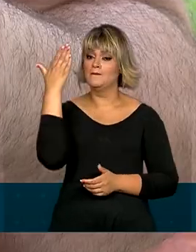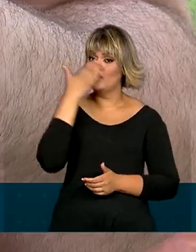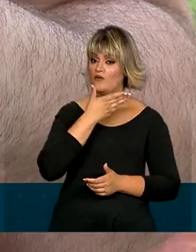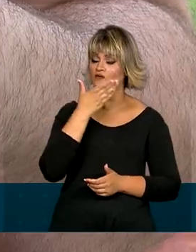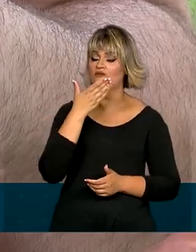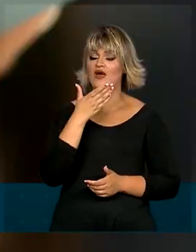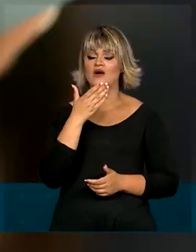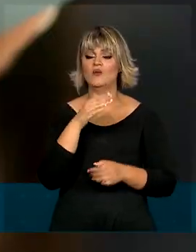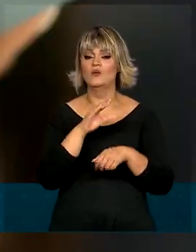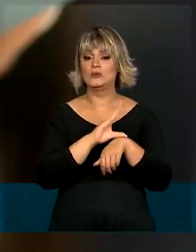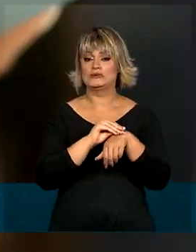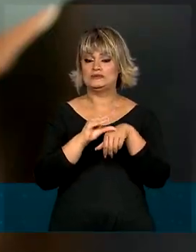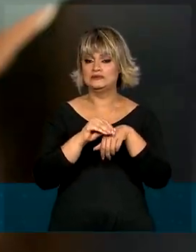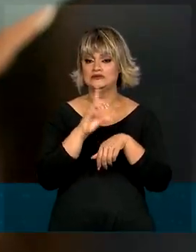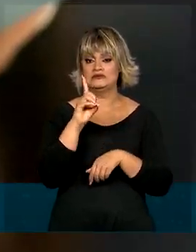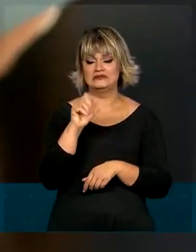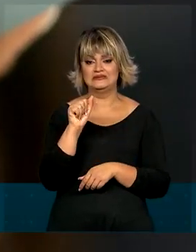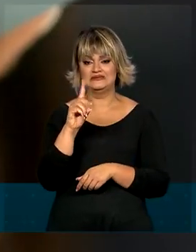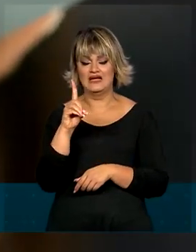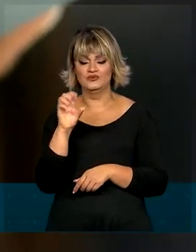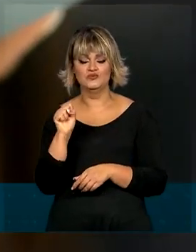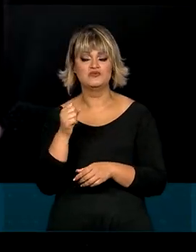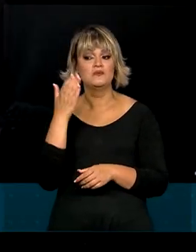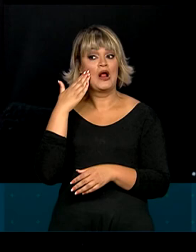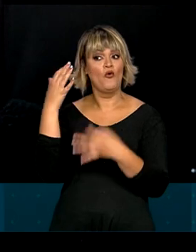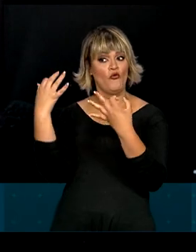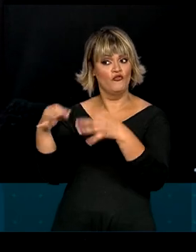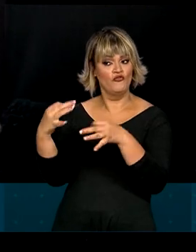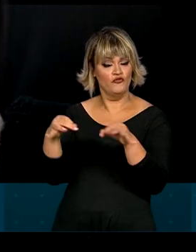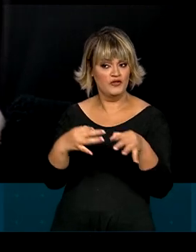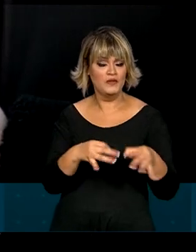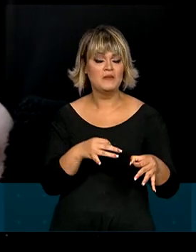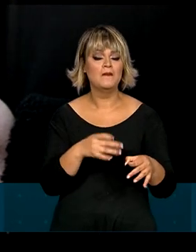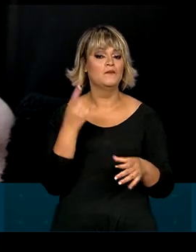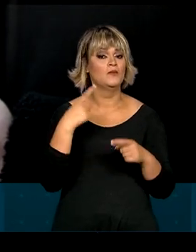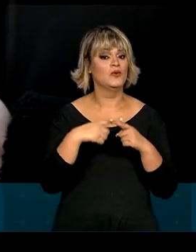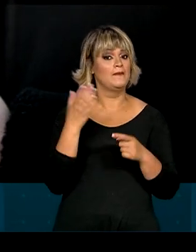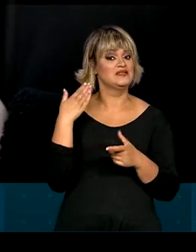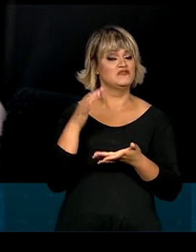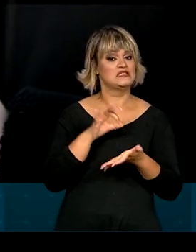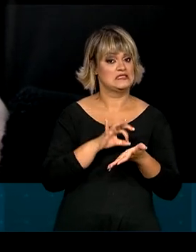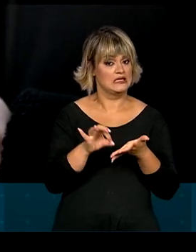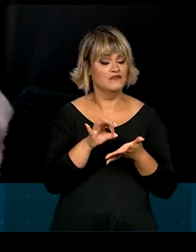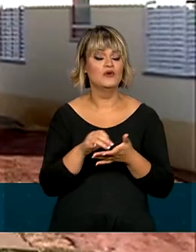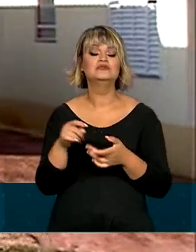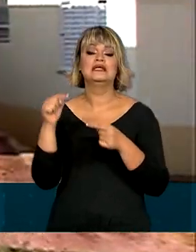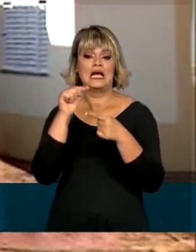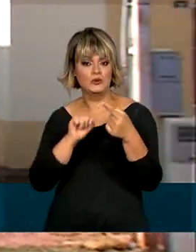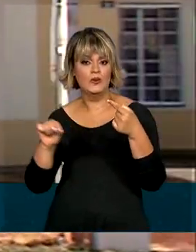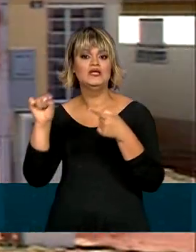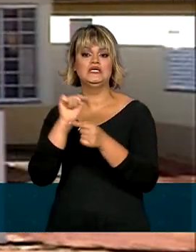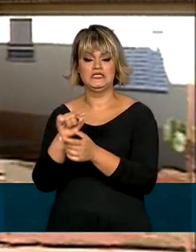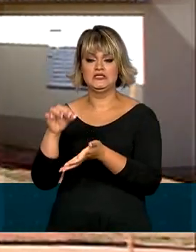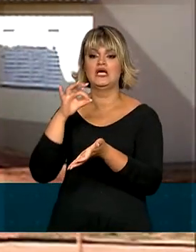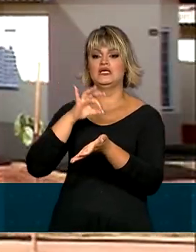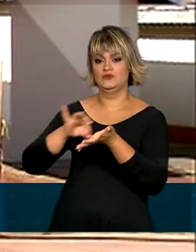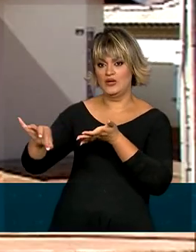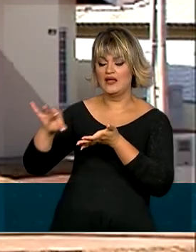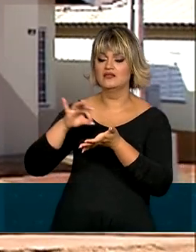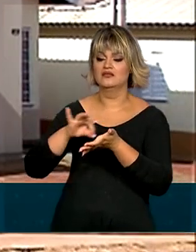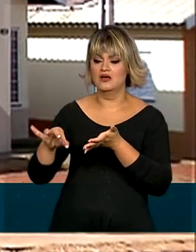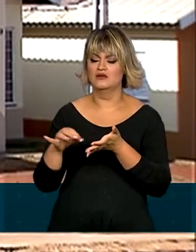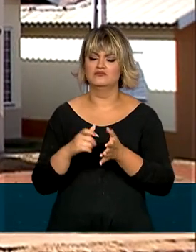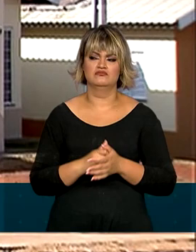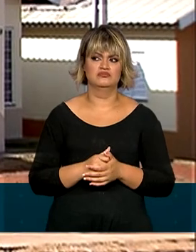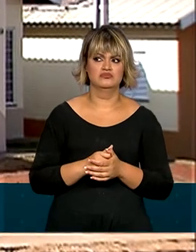os dados que foram inseridos no cadastro no momento de sua inscrição, a fim de habilitar-se no programa habitacional do